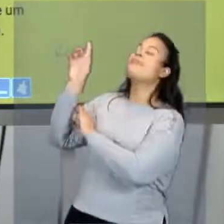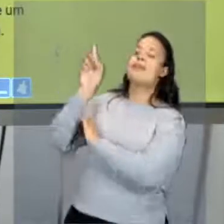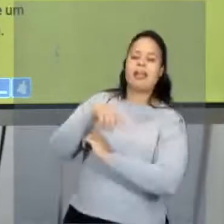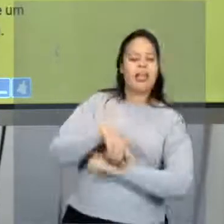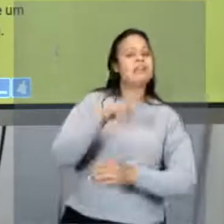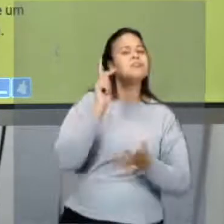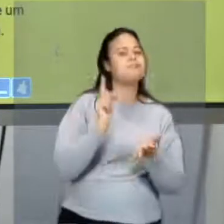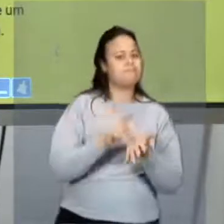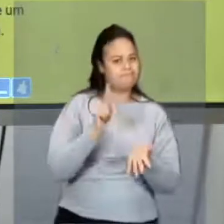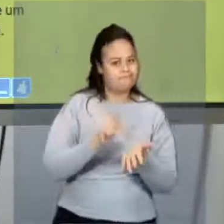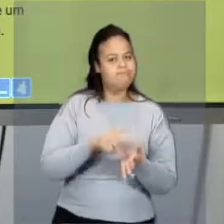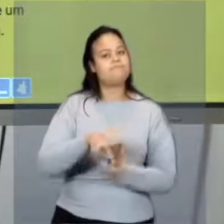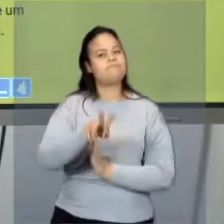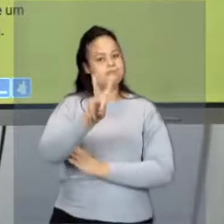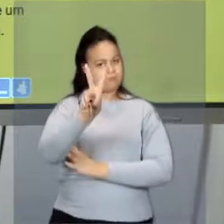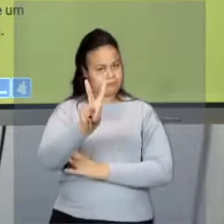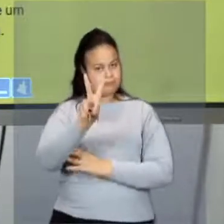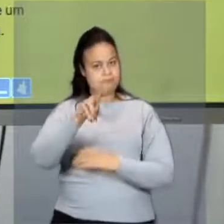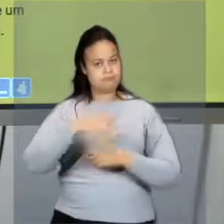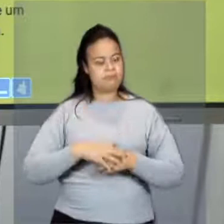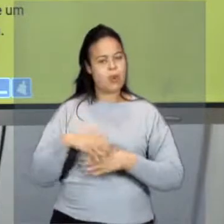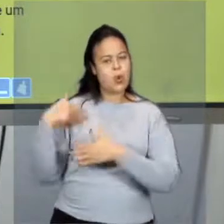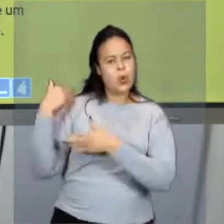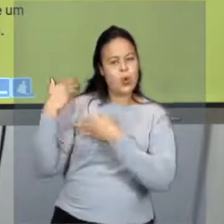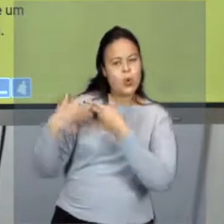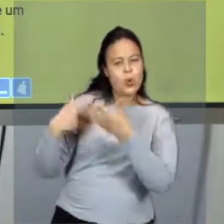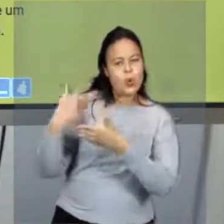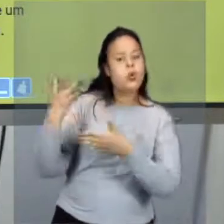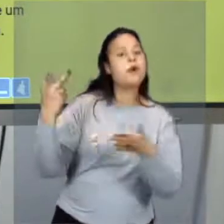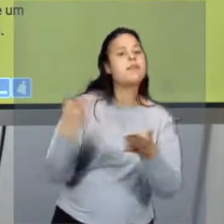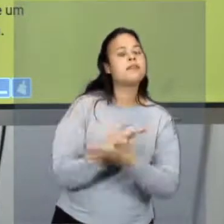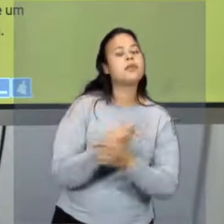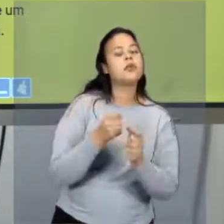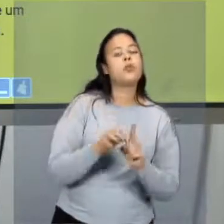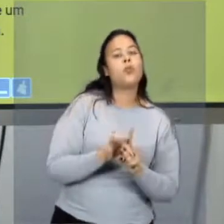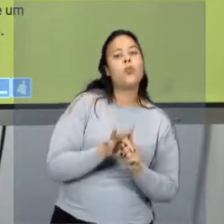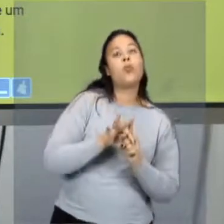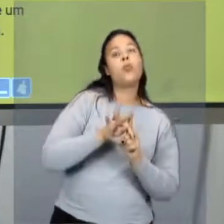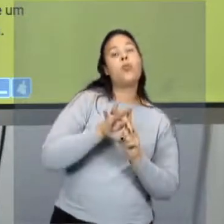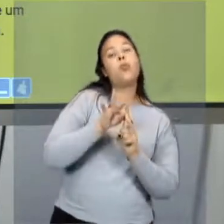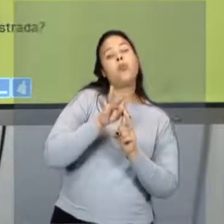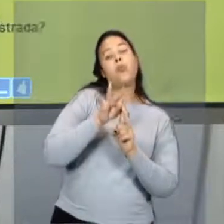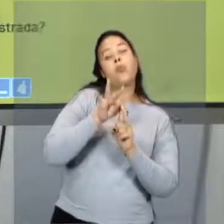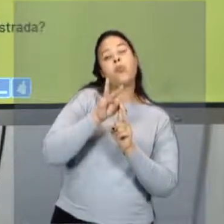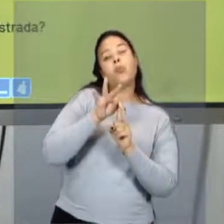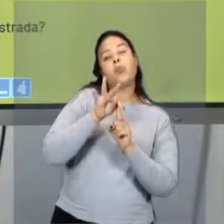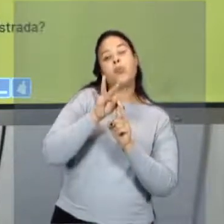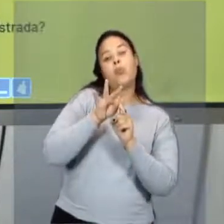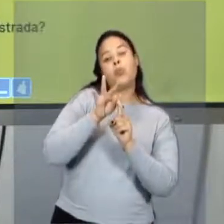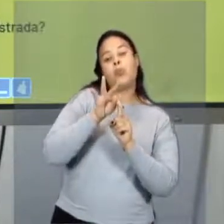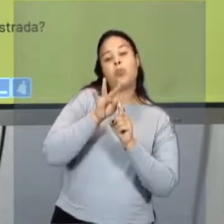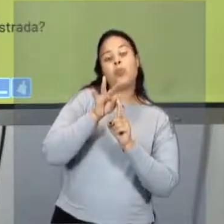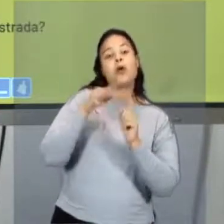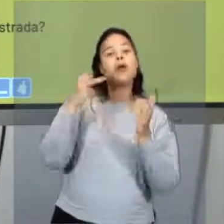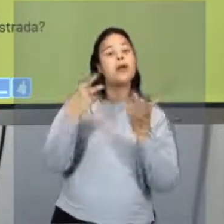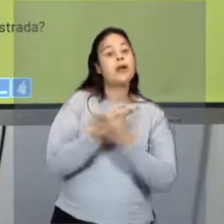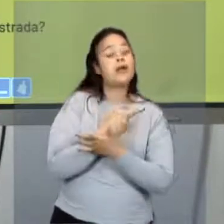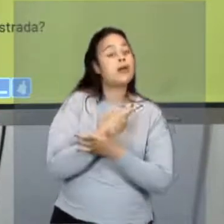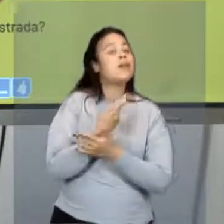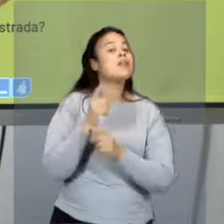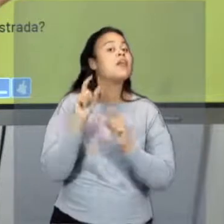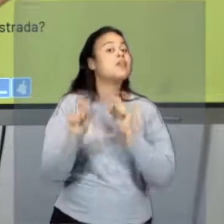é verdadeira. Ao passar do tempo, ocorre um aumento na temperatura mínima. Ocorre um